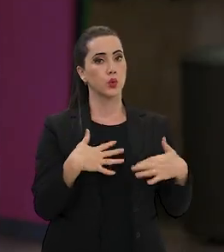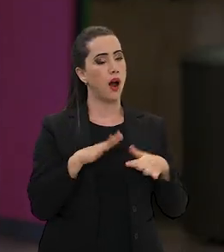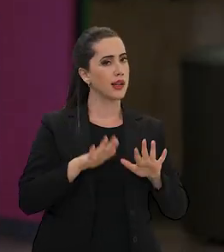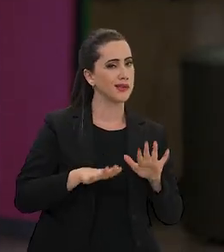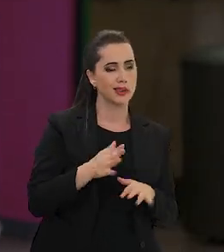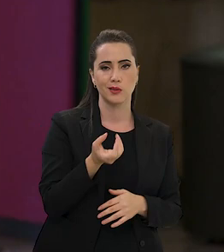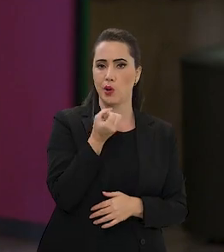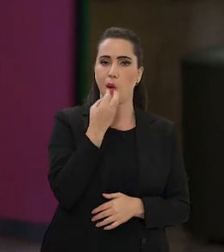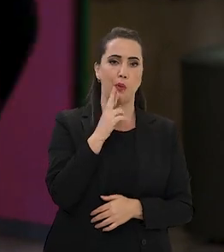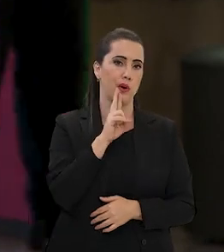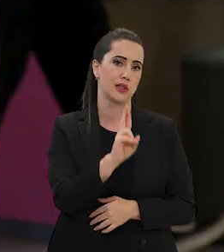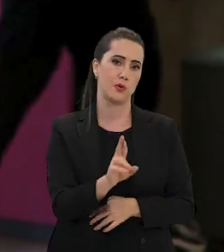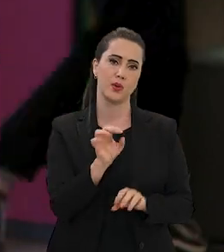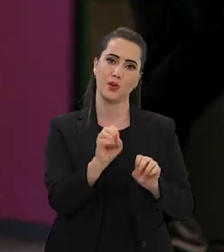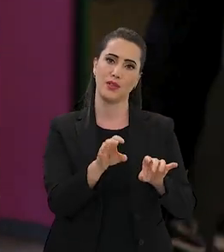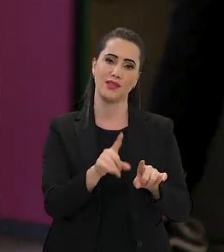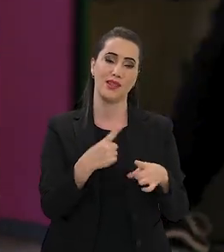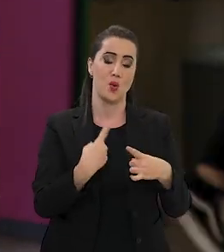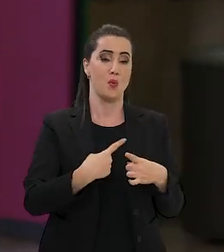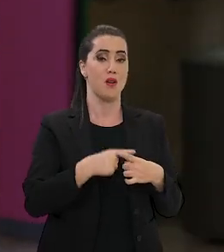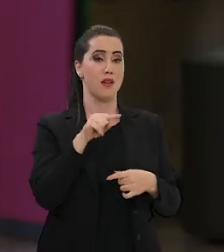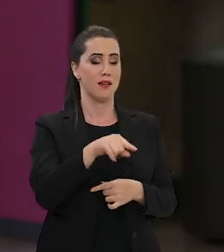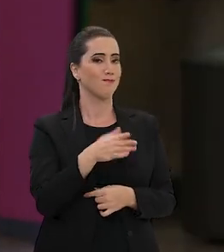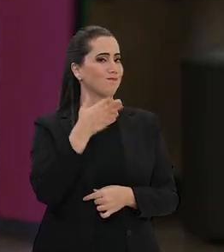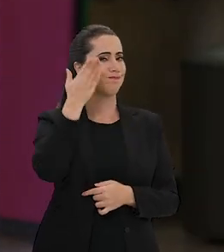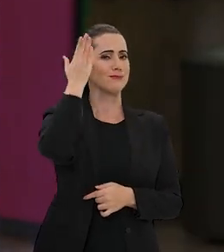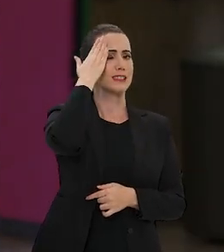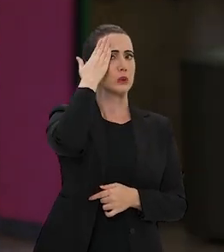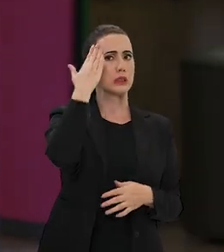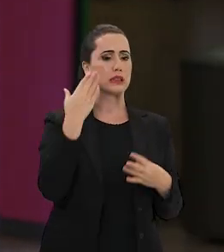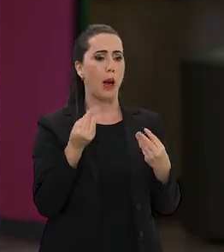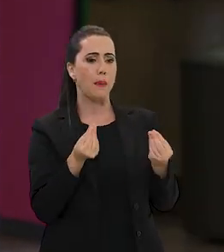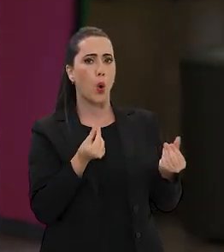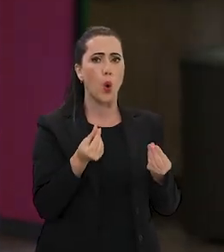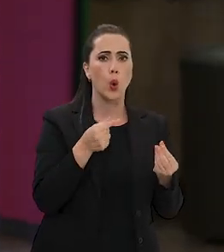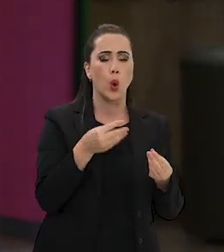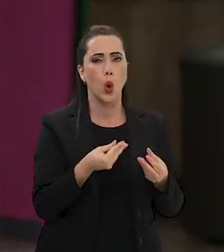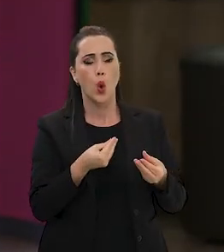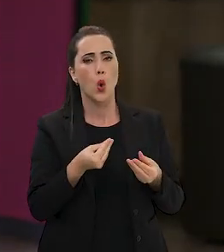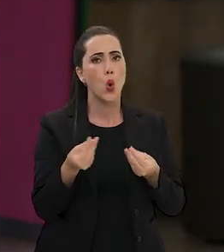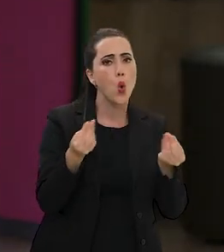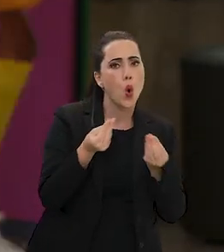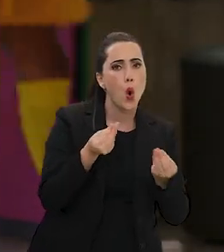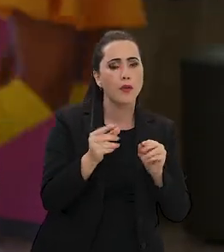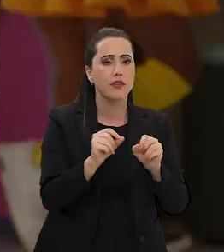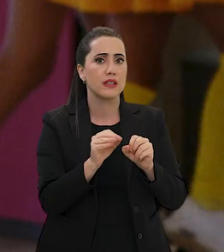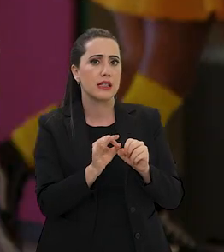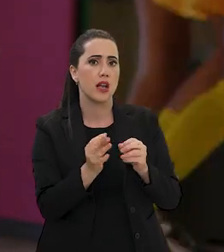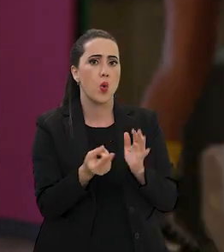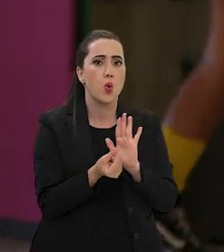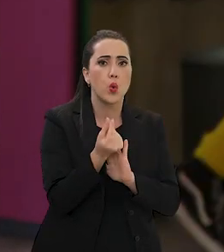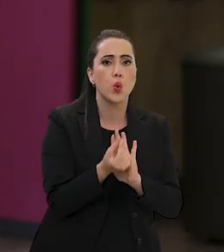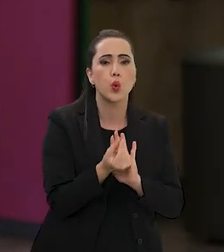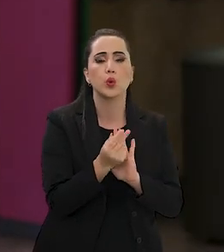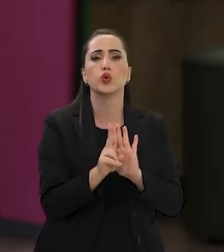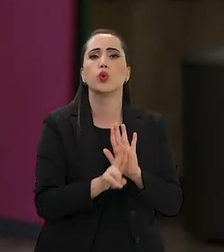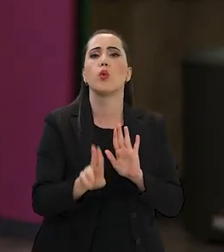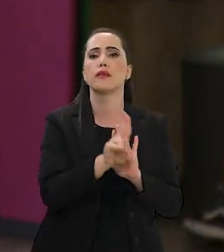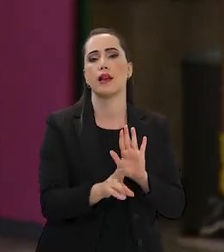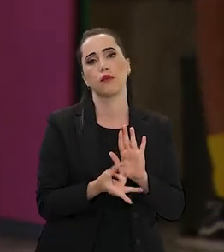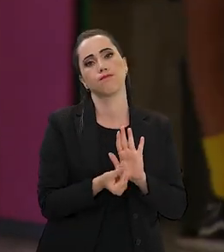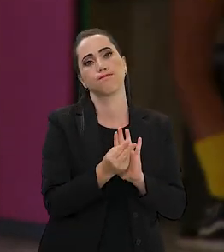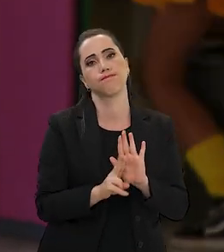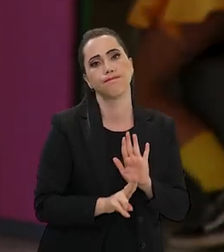muito provavelmente não tem um bom resultado na educação porque você não sabe, você está sem guia na execução daquele dinheiro.